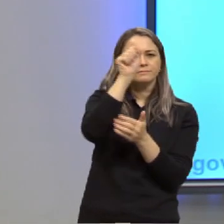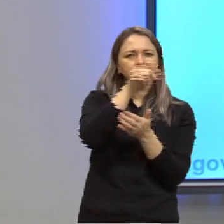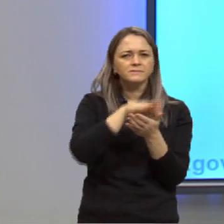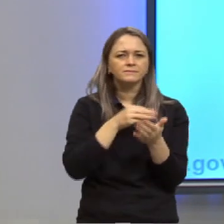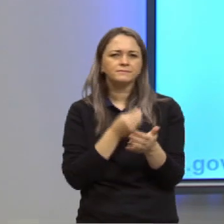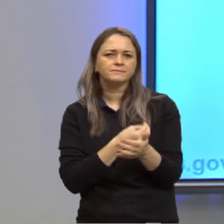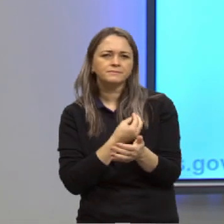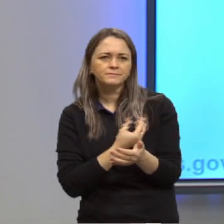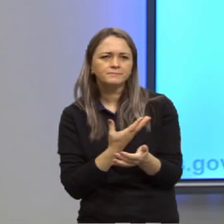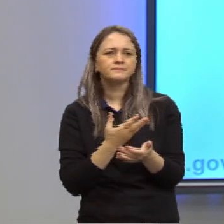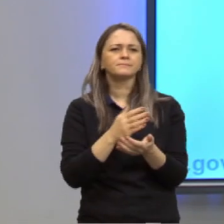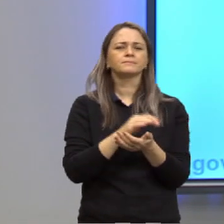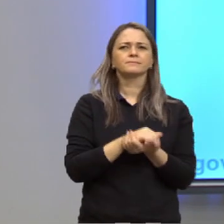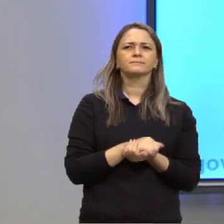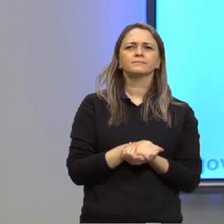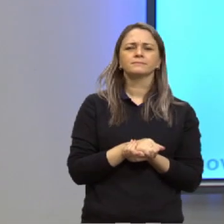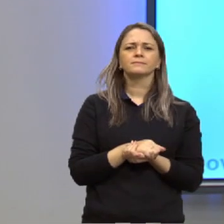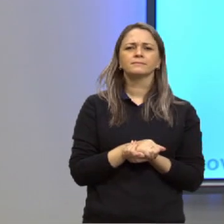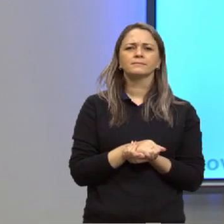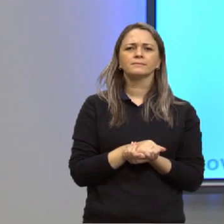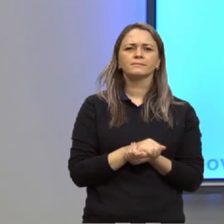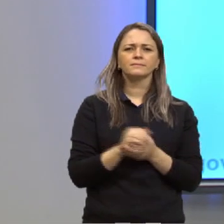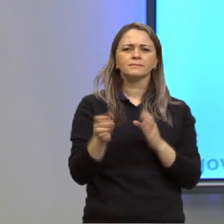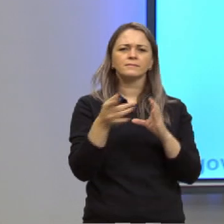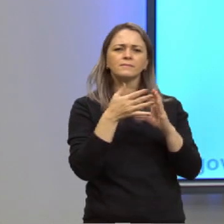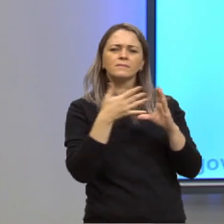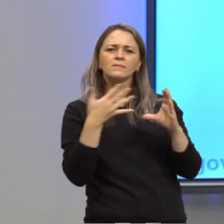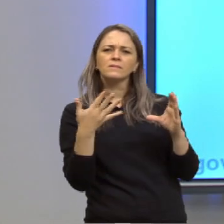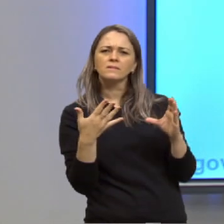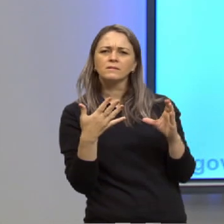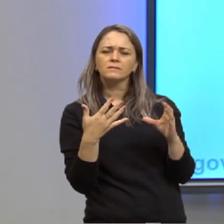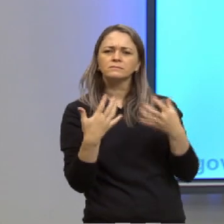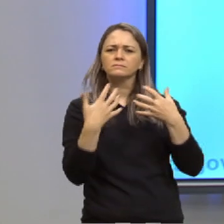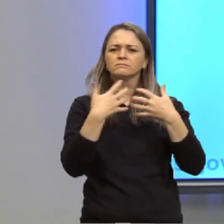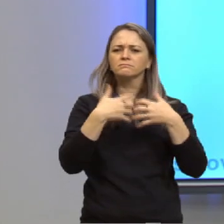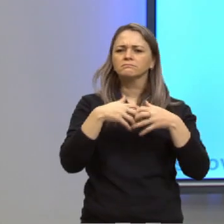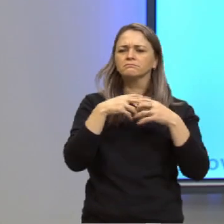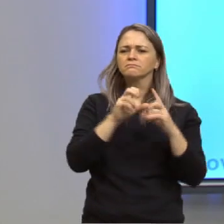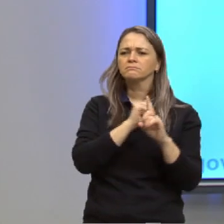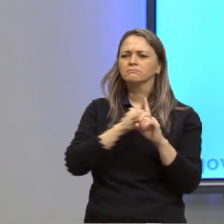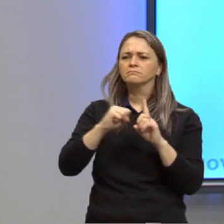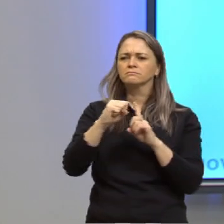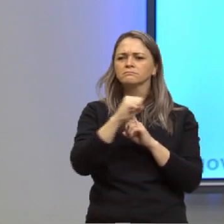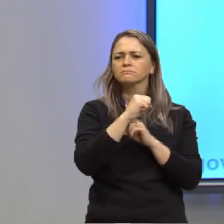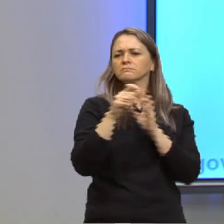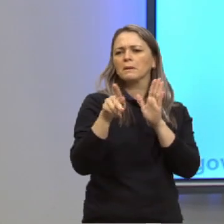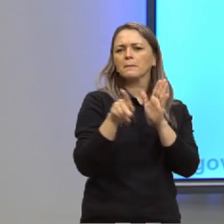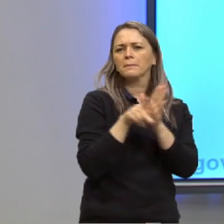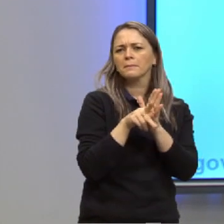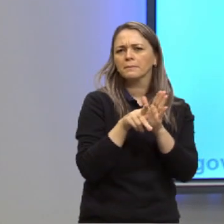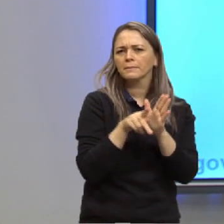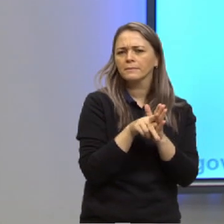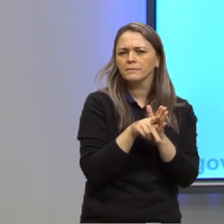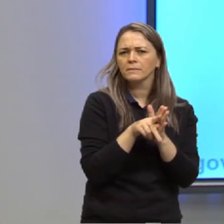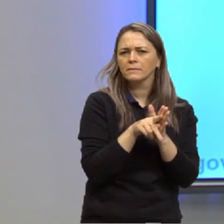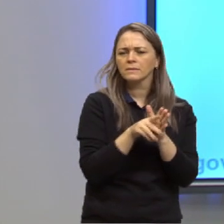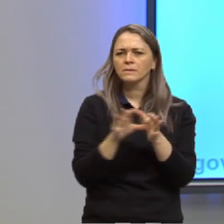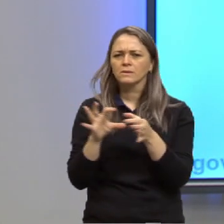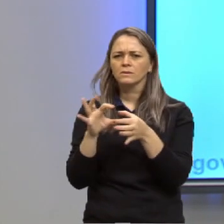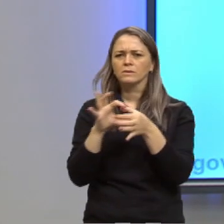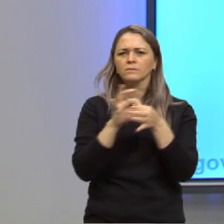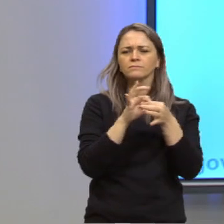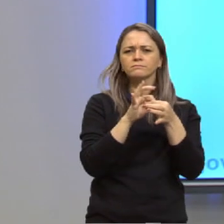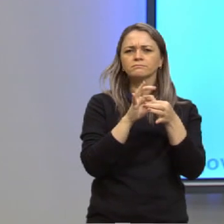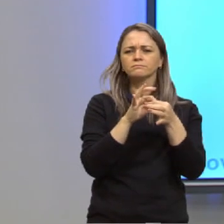tá? Por isso, caracterizam-se por uma função social específica, um contexto de